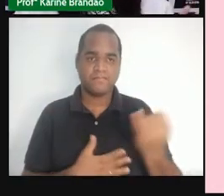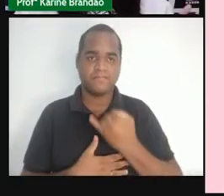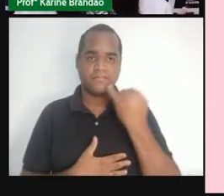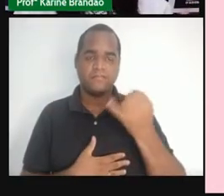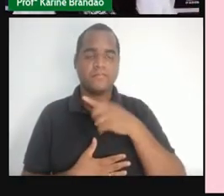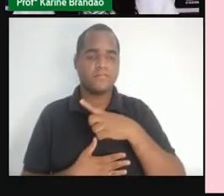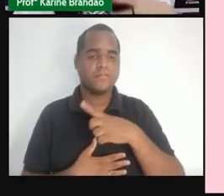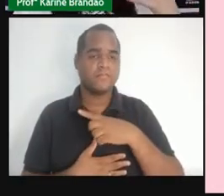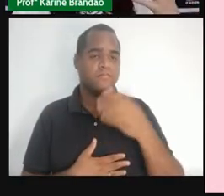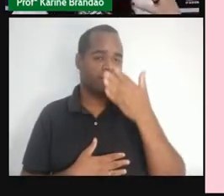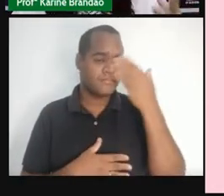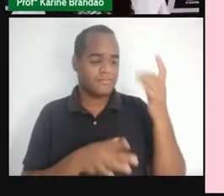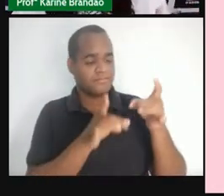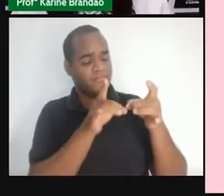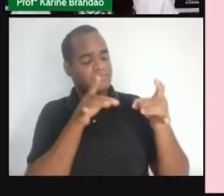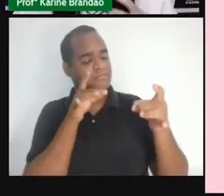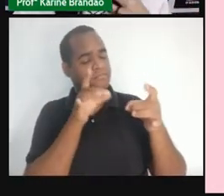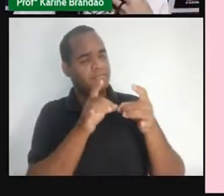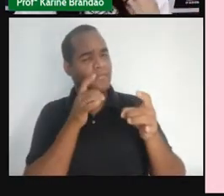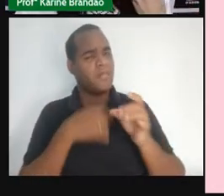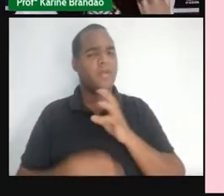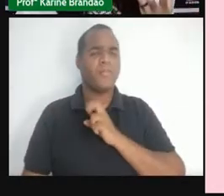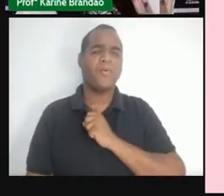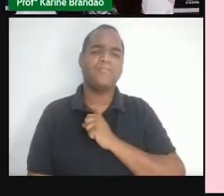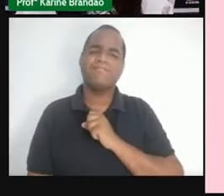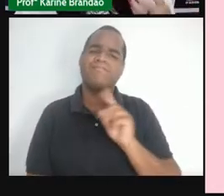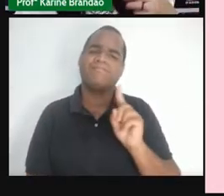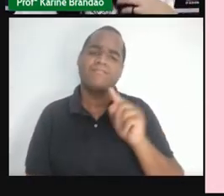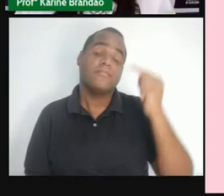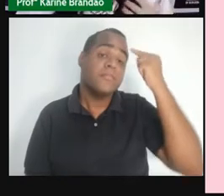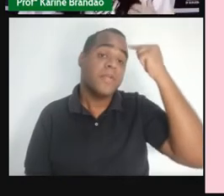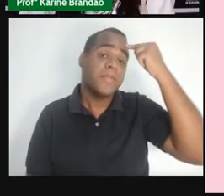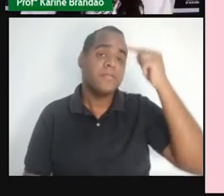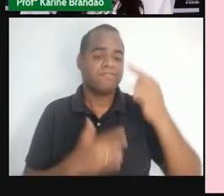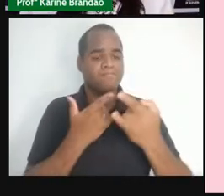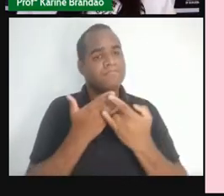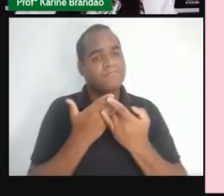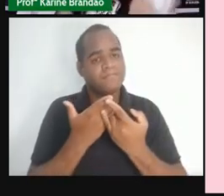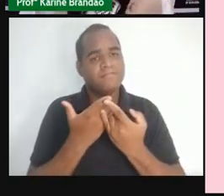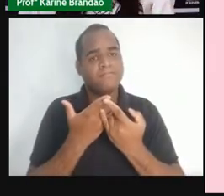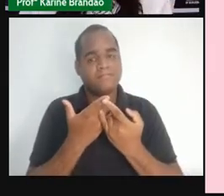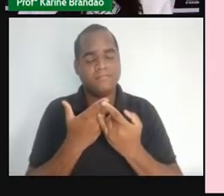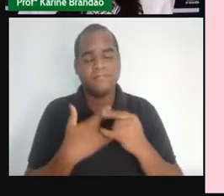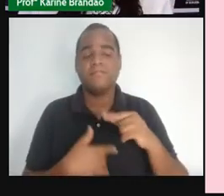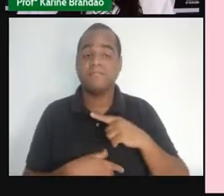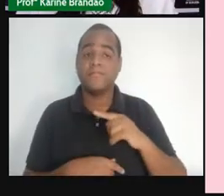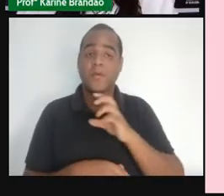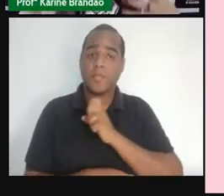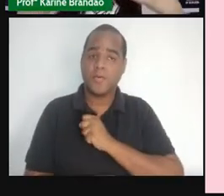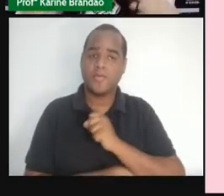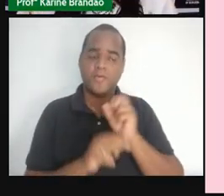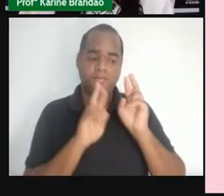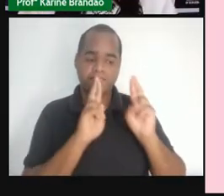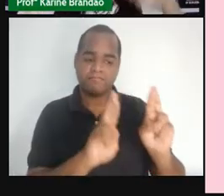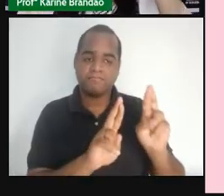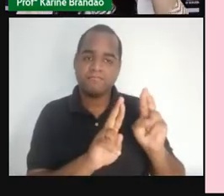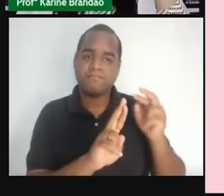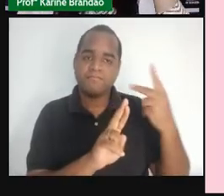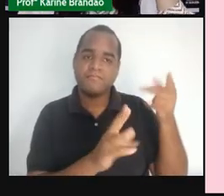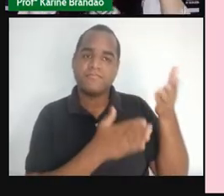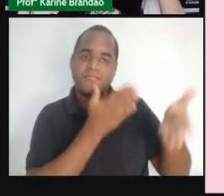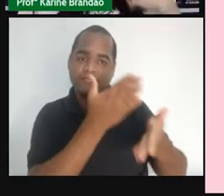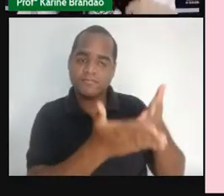esqueça as flechadas, esqueça o amor. A gente precisa de preservativo, porque se amar, né? Respeitar o nosso corpo, respeitar